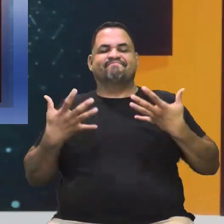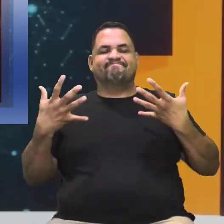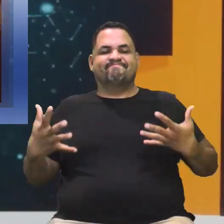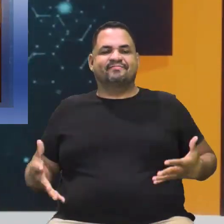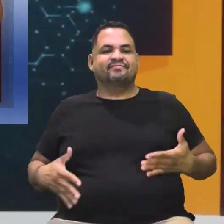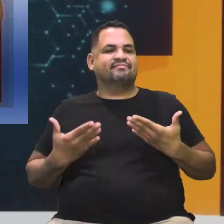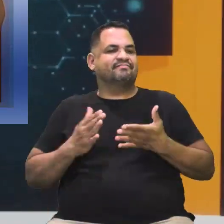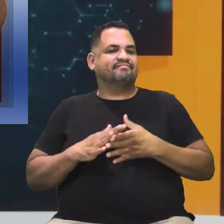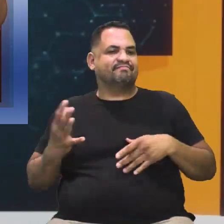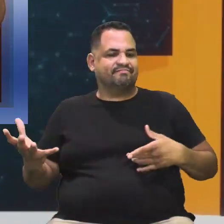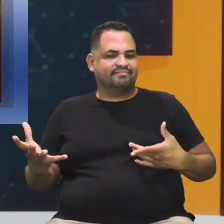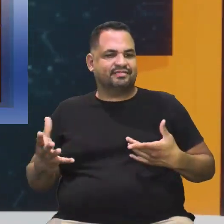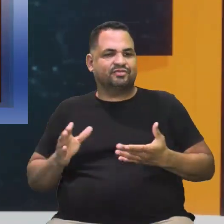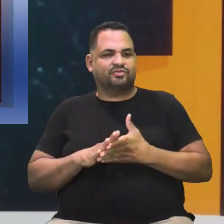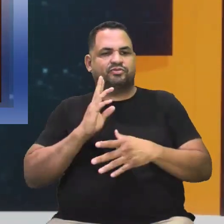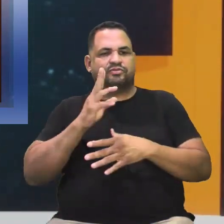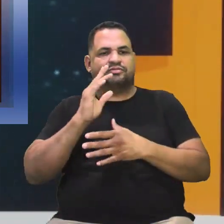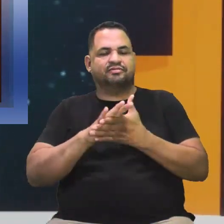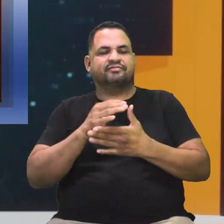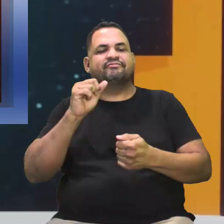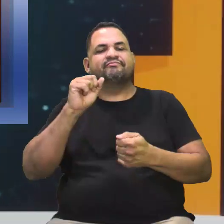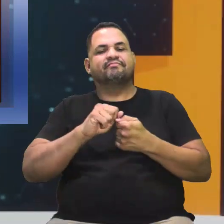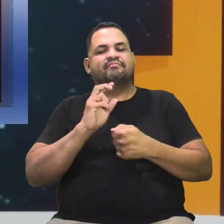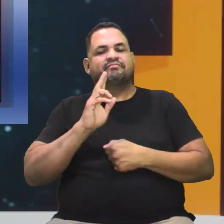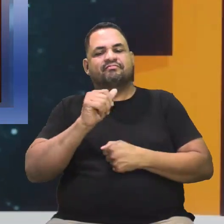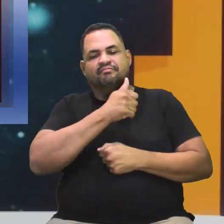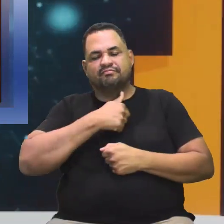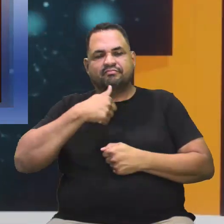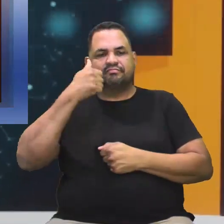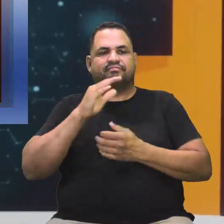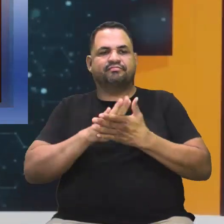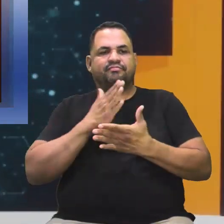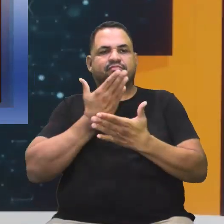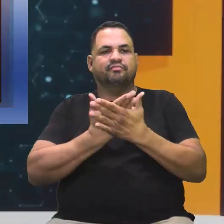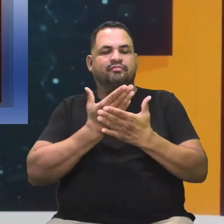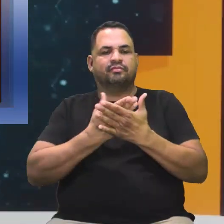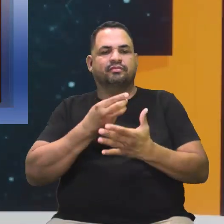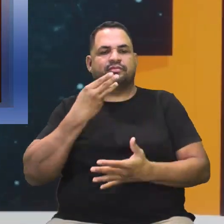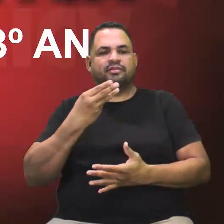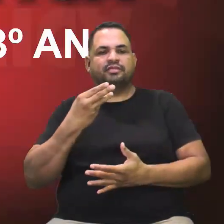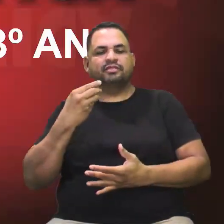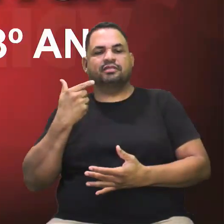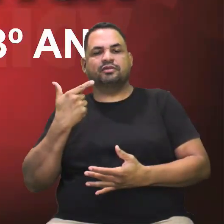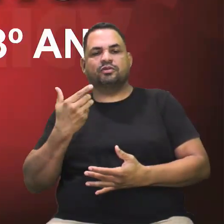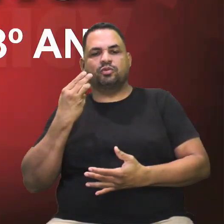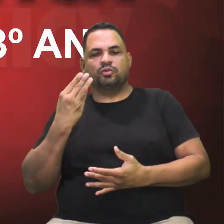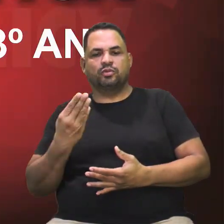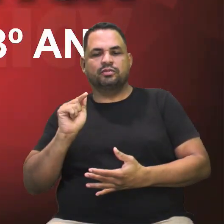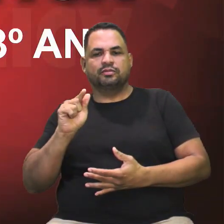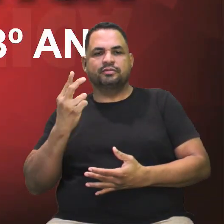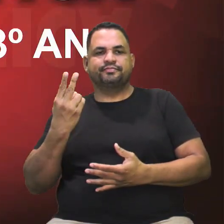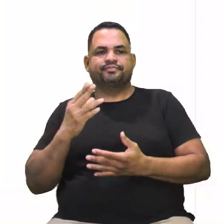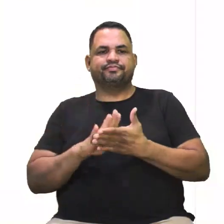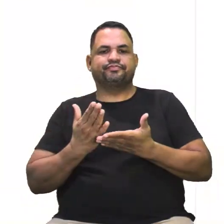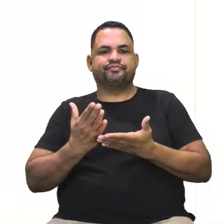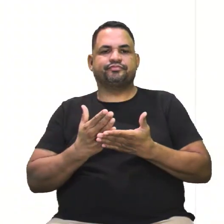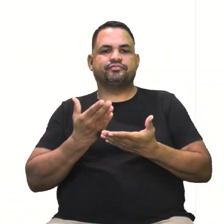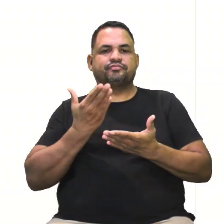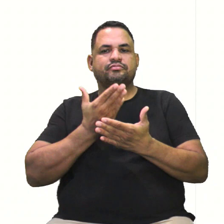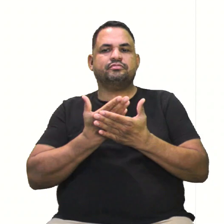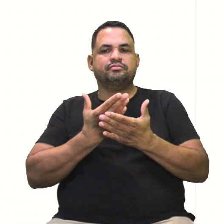a continuar e cada vez fazer melhor por vocês, tá bom? Vamos lá de aula 34.2. A gente estava estudando a